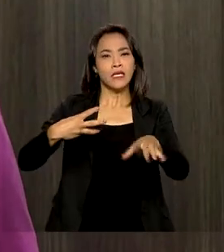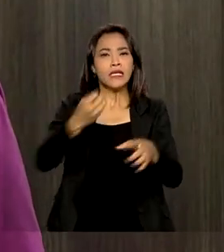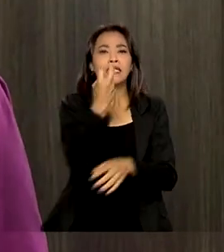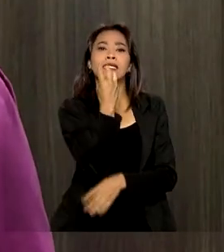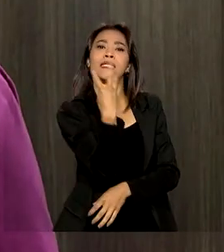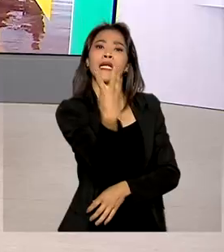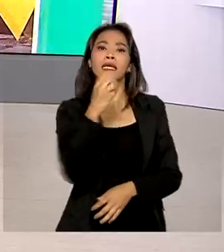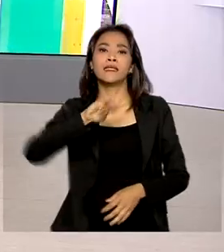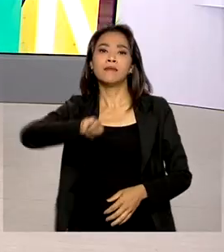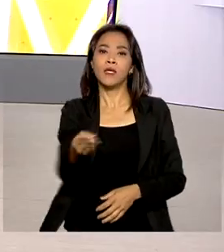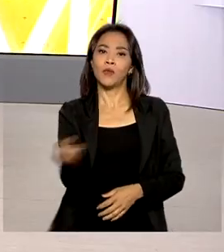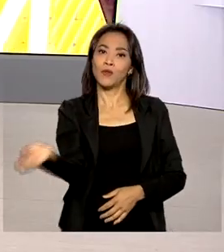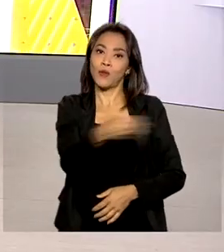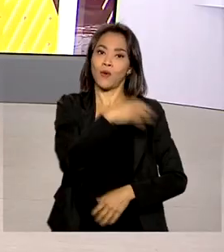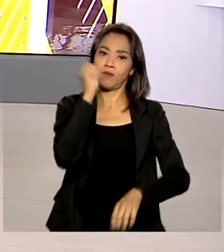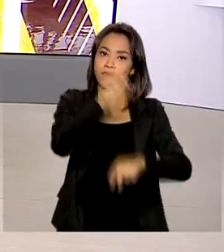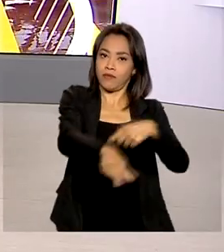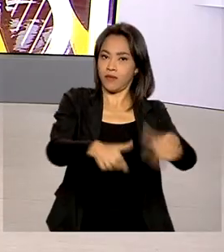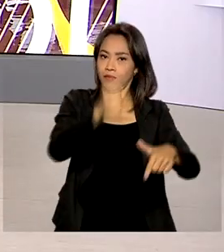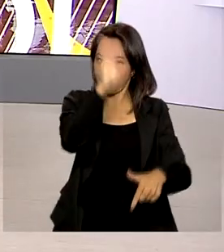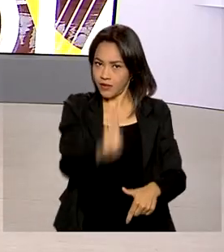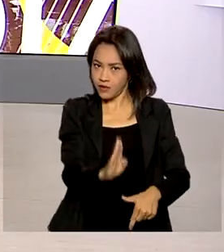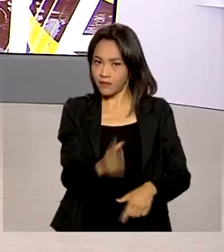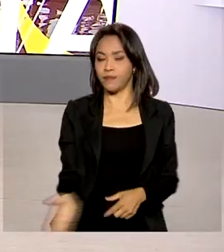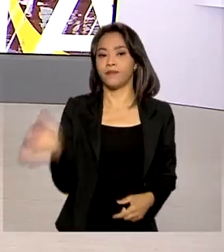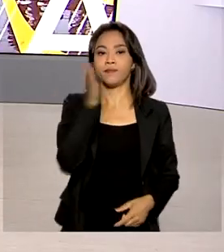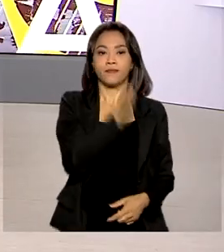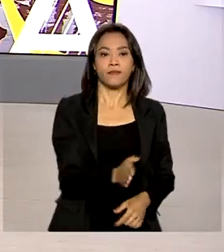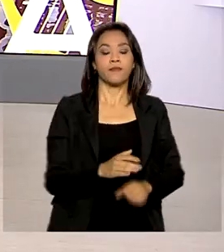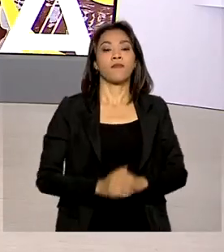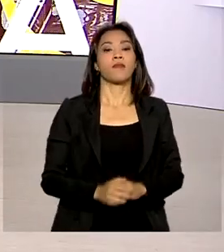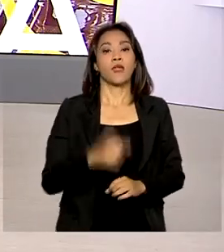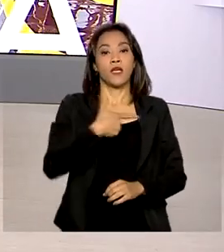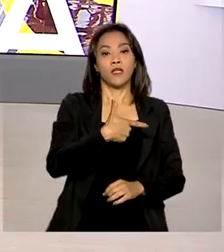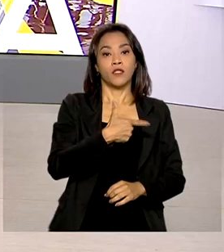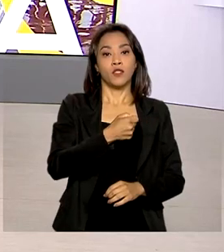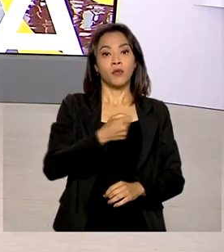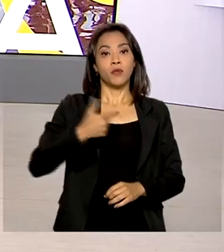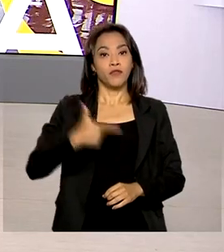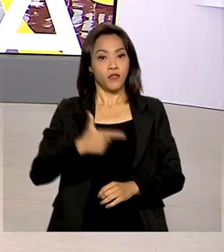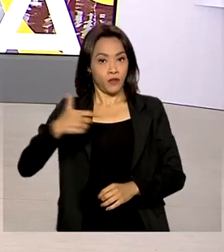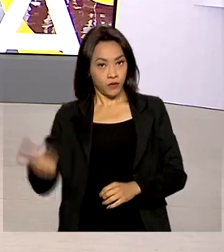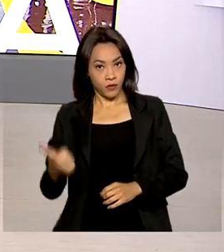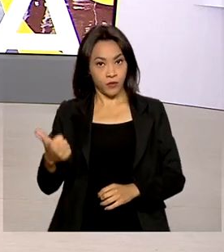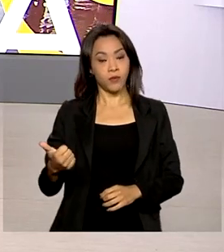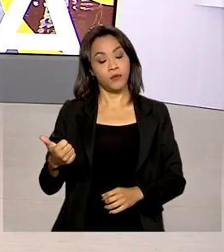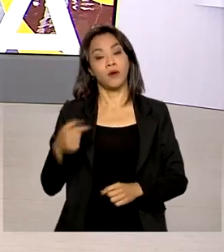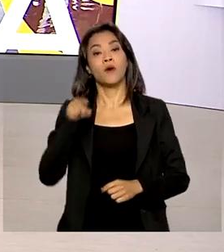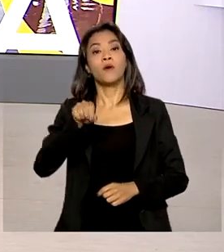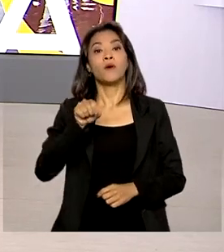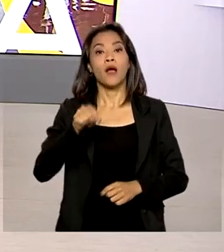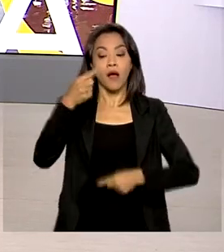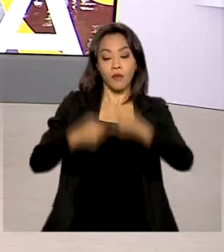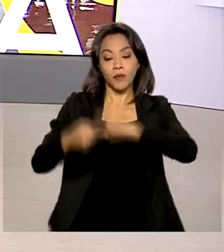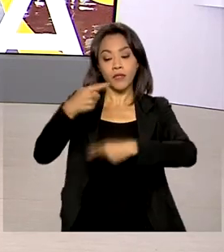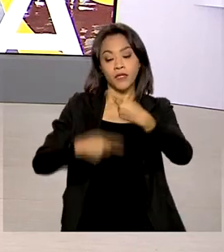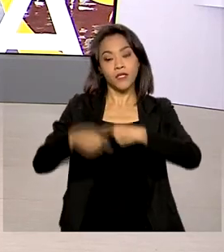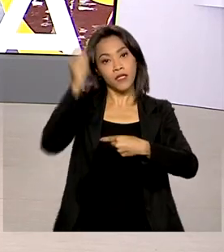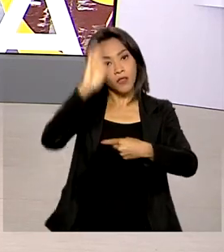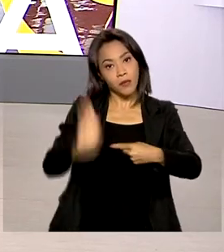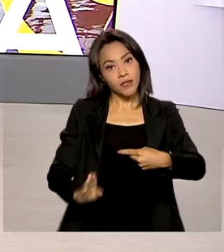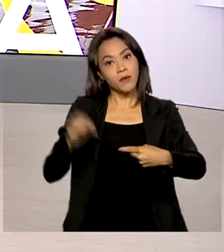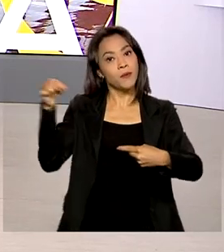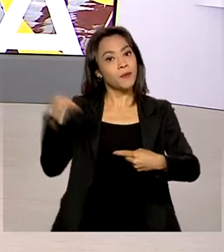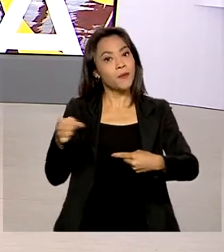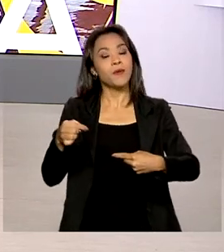empregos no Brasil. Em 2021, os destaques da política externa brasileira ficaram por conta da